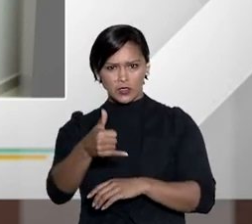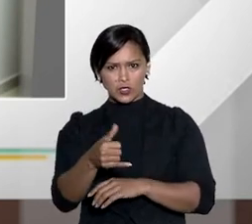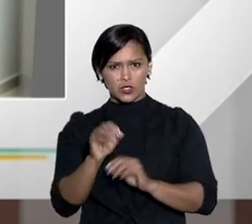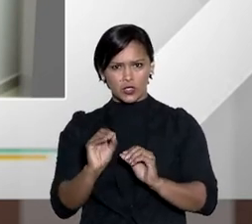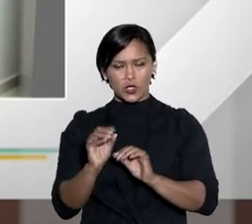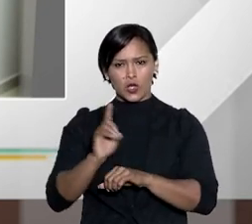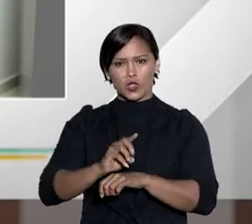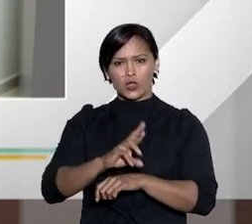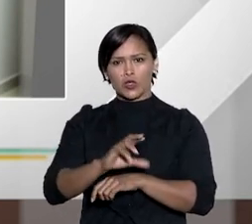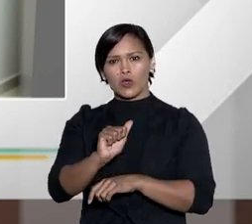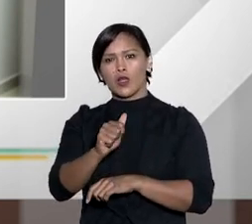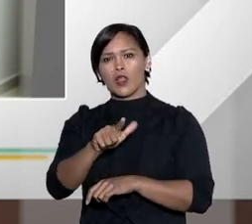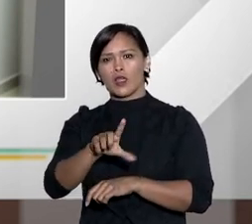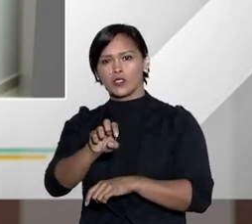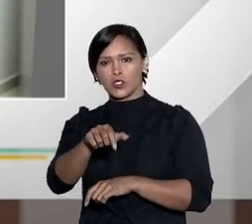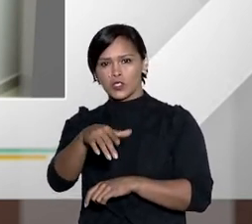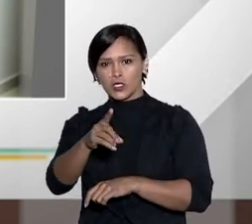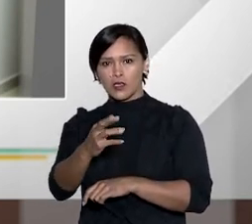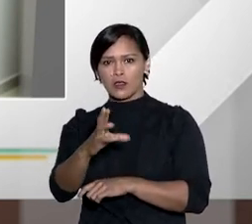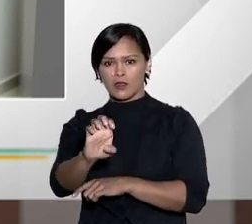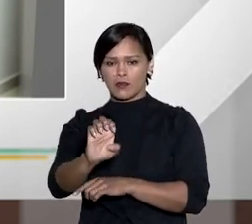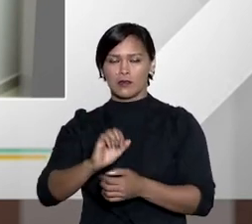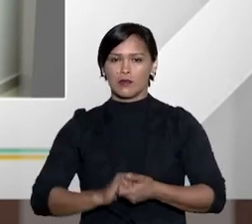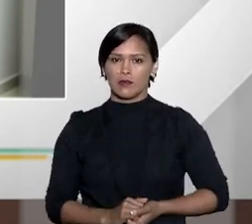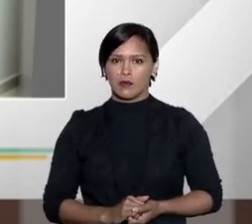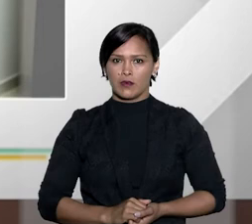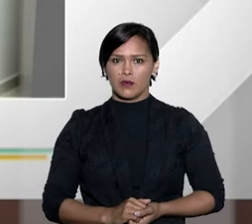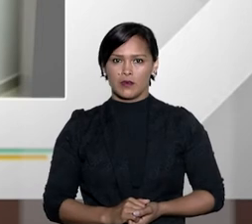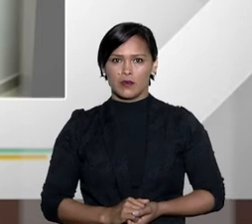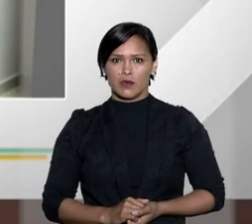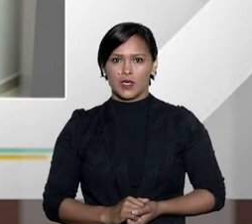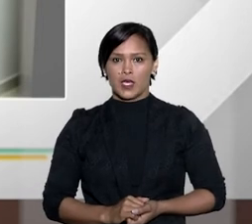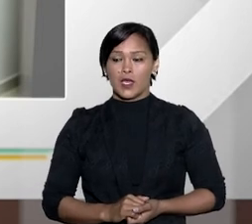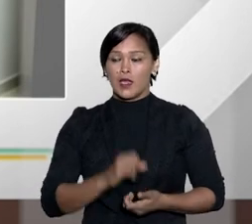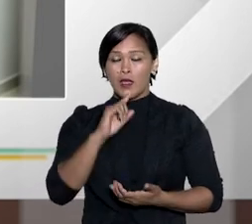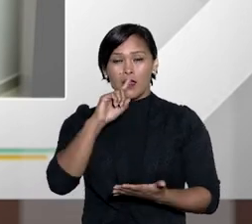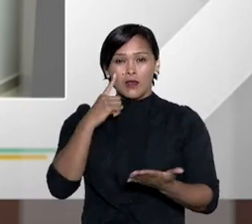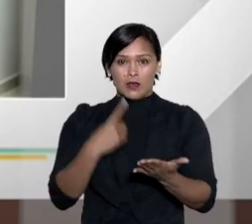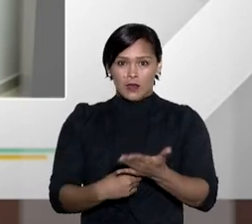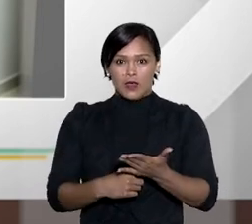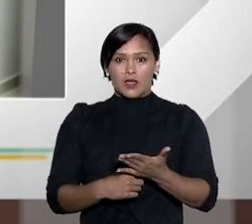especiais eles podem chegar ao superior tribunal de justiça doutor Alexandre Schini